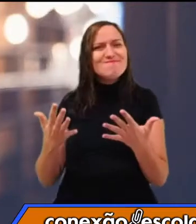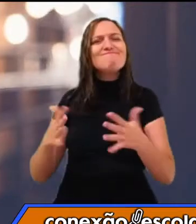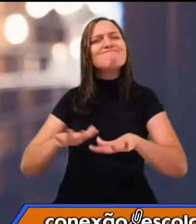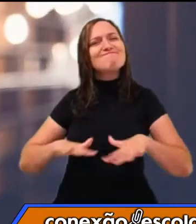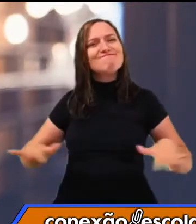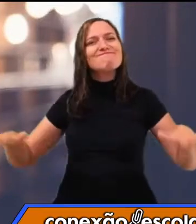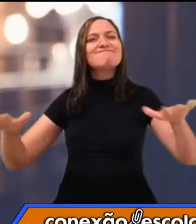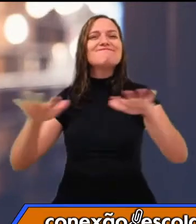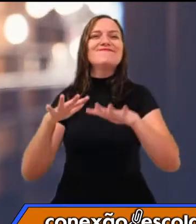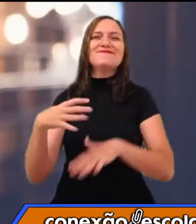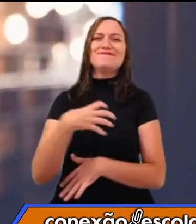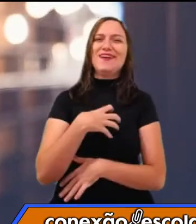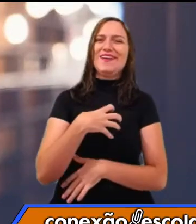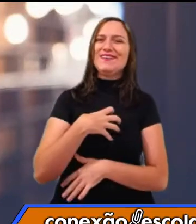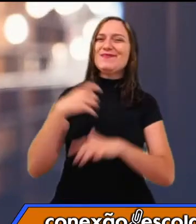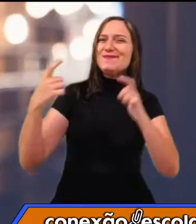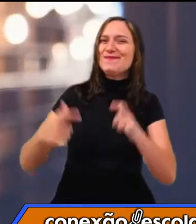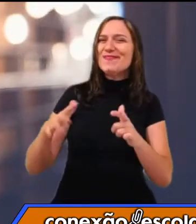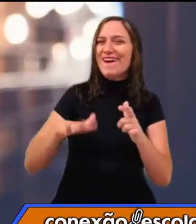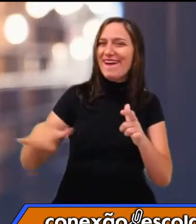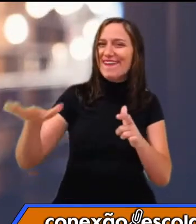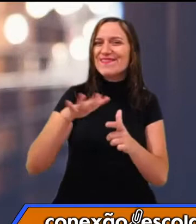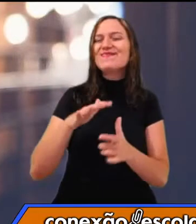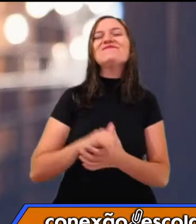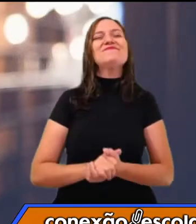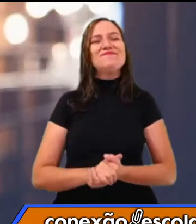naquele lugar, né?